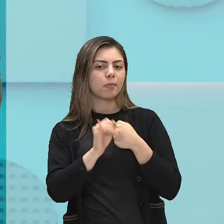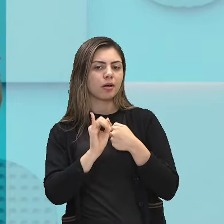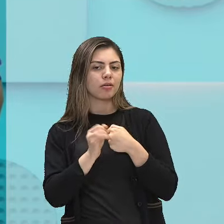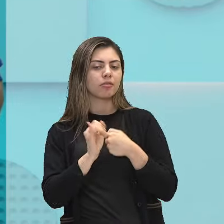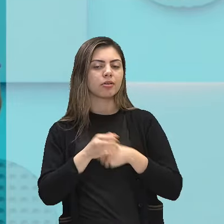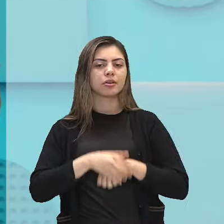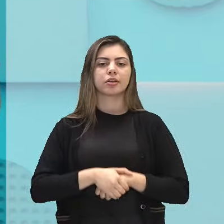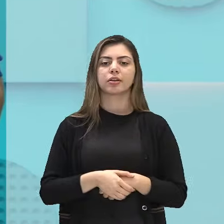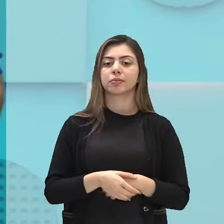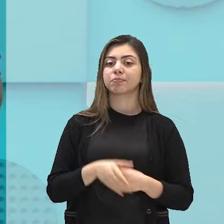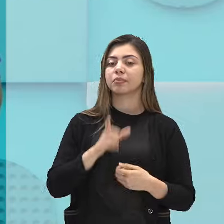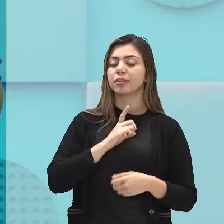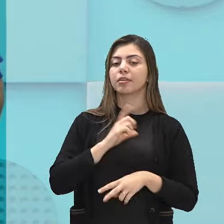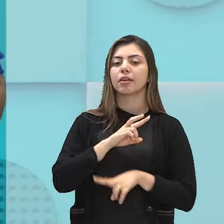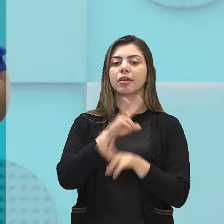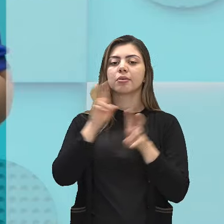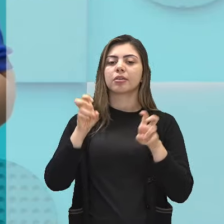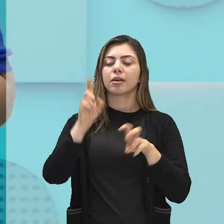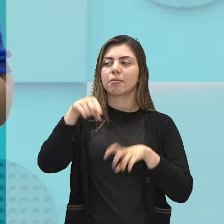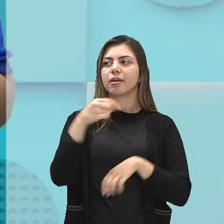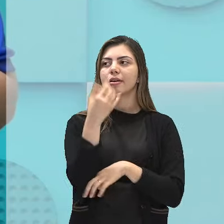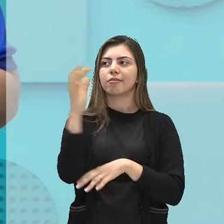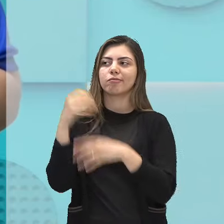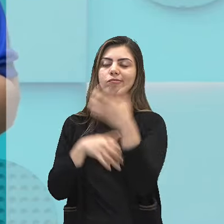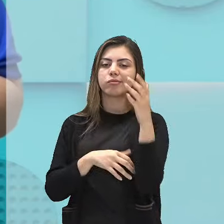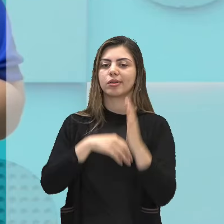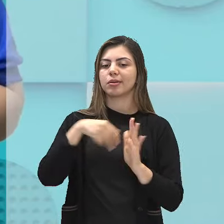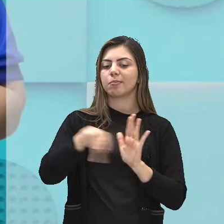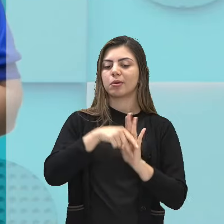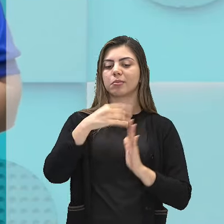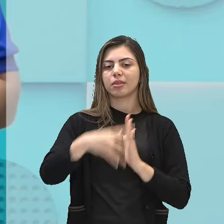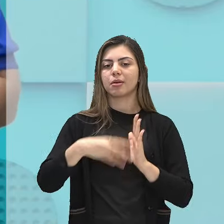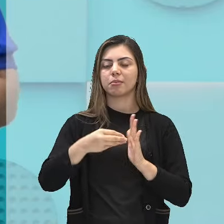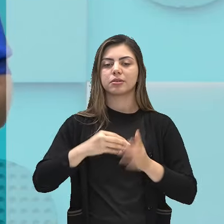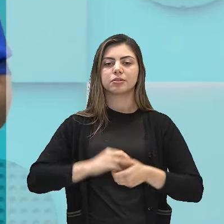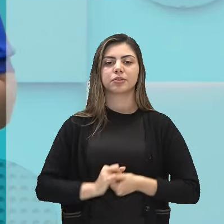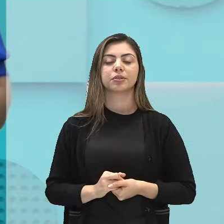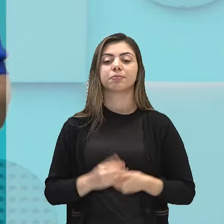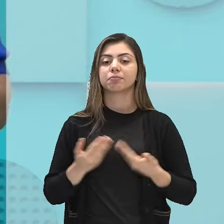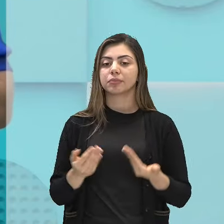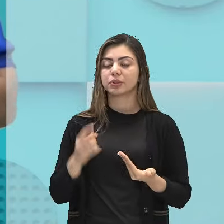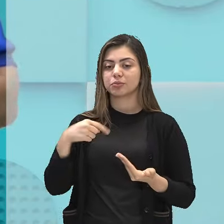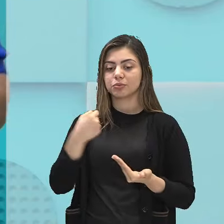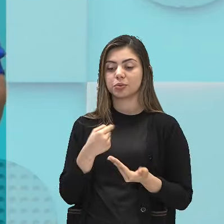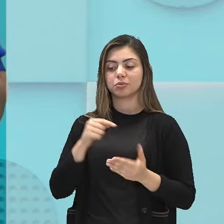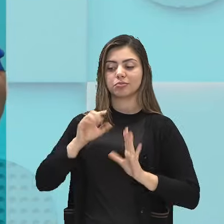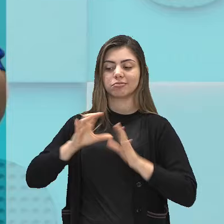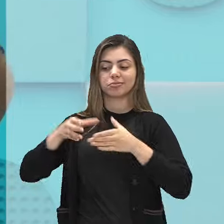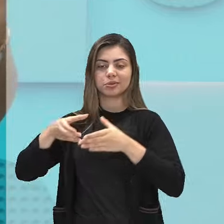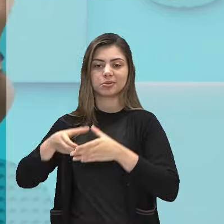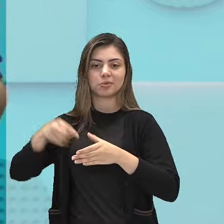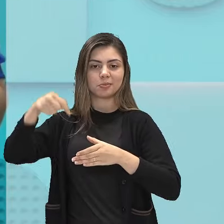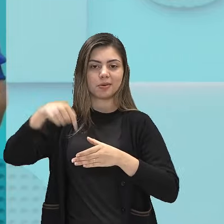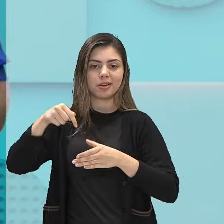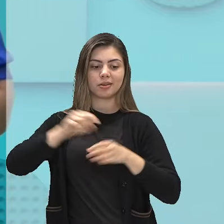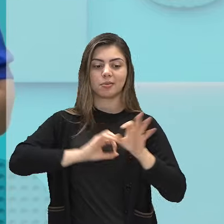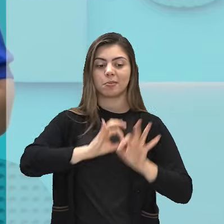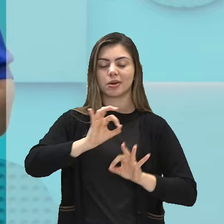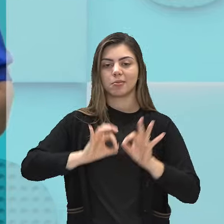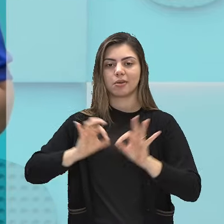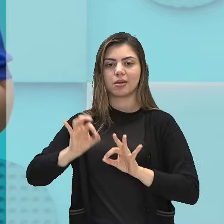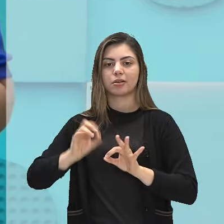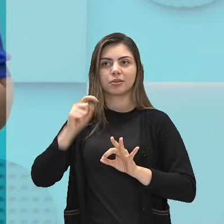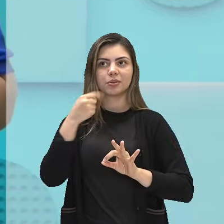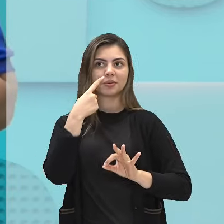sobre a floresta amazônica. E nós fizemos aqui, nossa equipe, para ficar algo mais